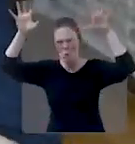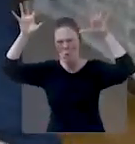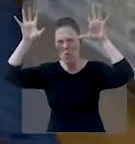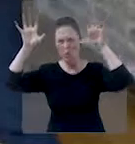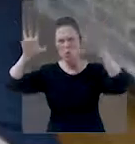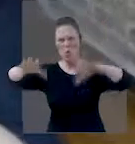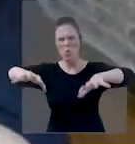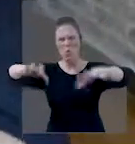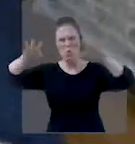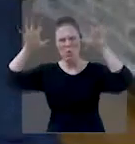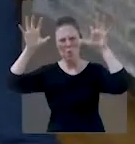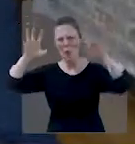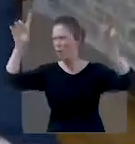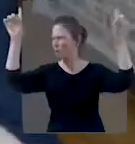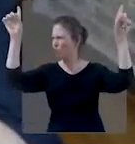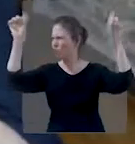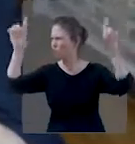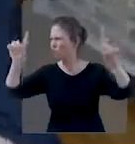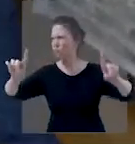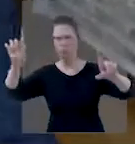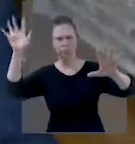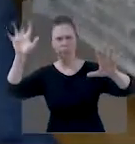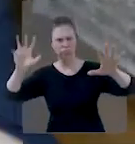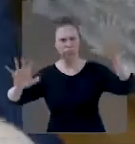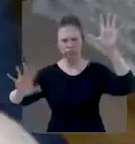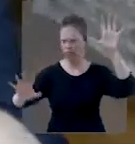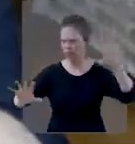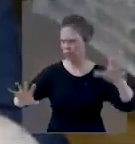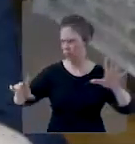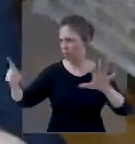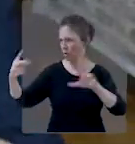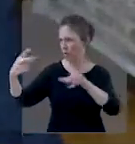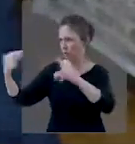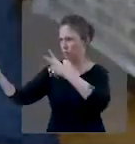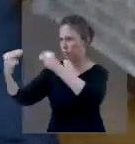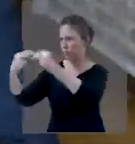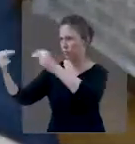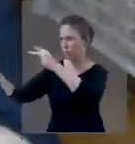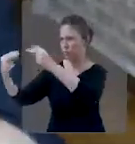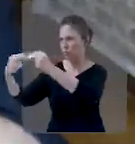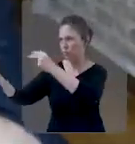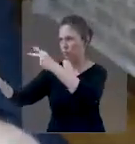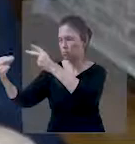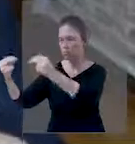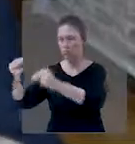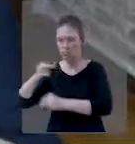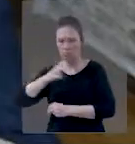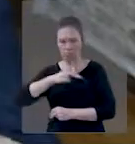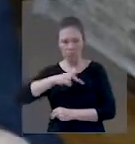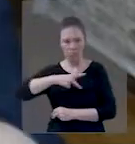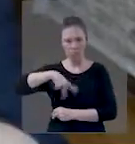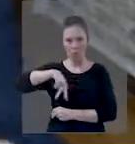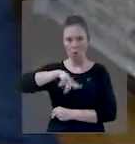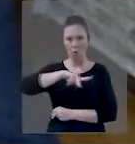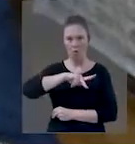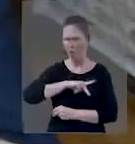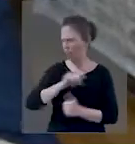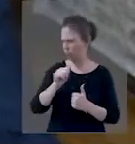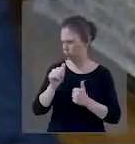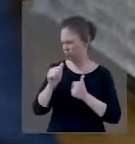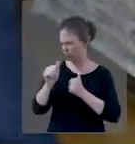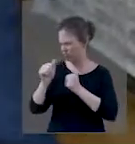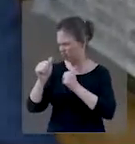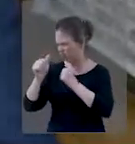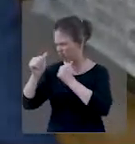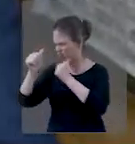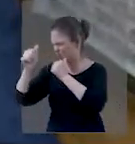enviou homo temporal trovoladas relâmpagos assustou os filisteus os filisteus começaram a fugir o povo de Israel os